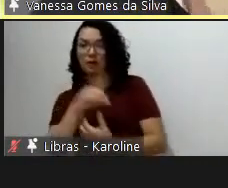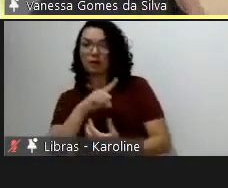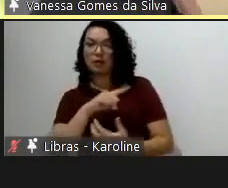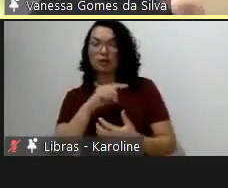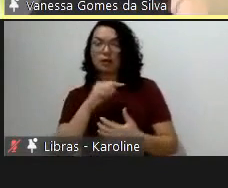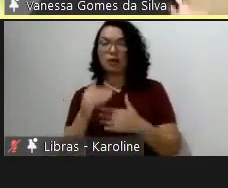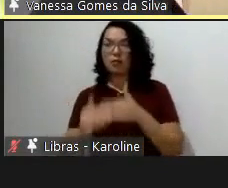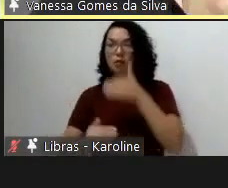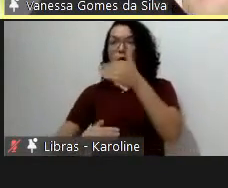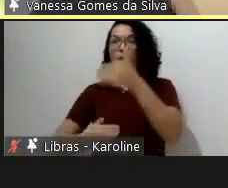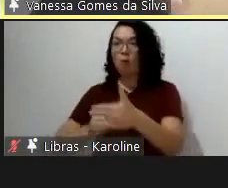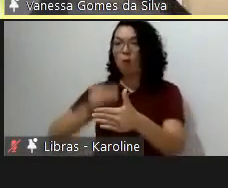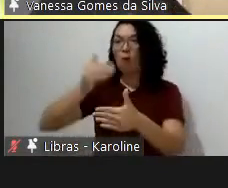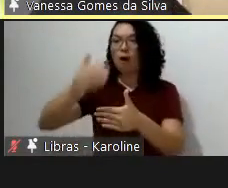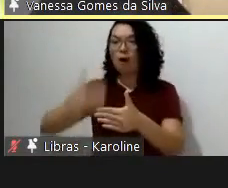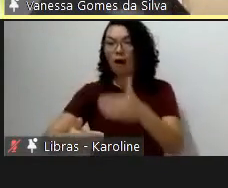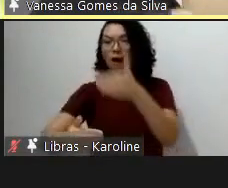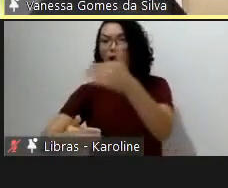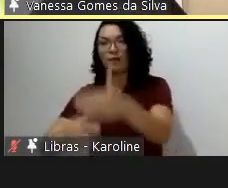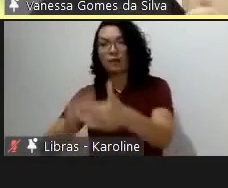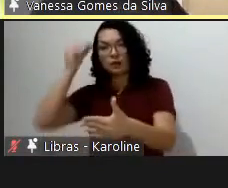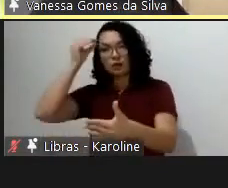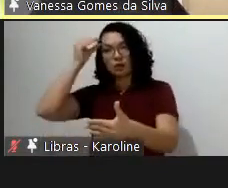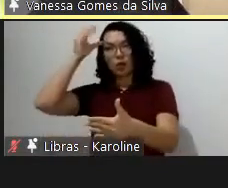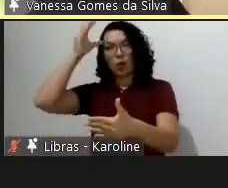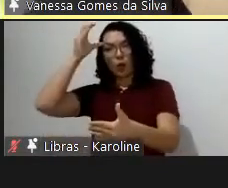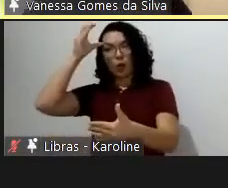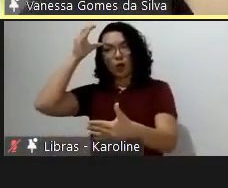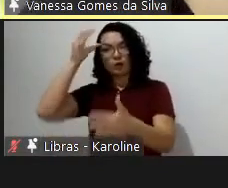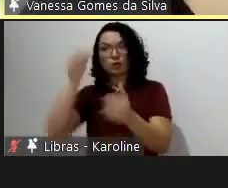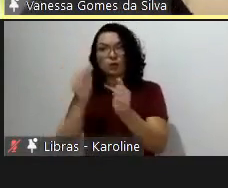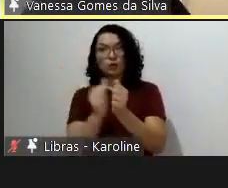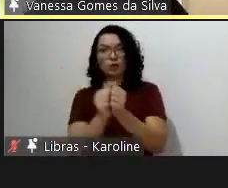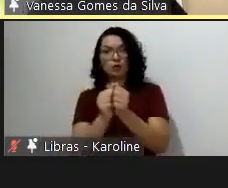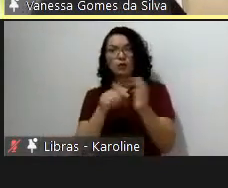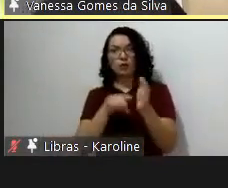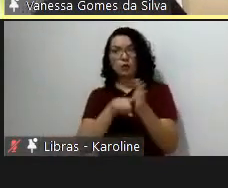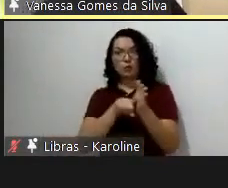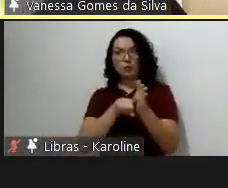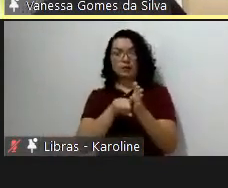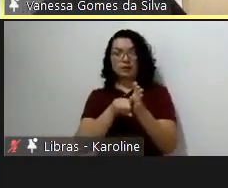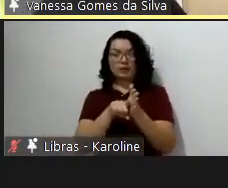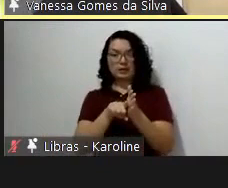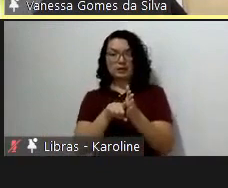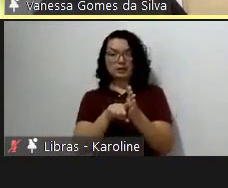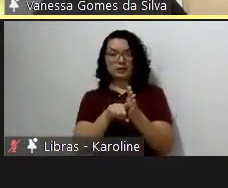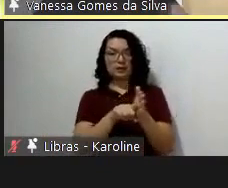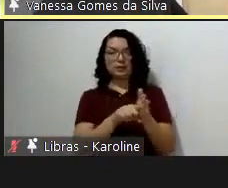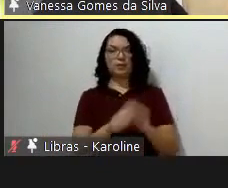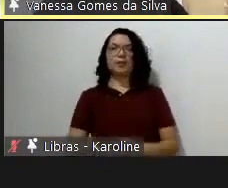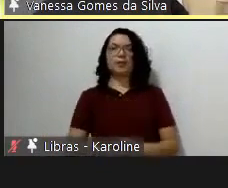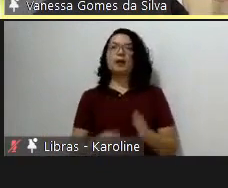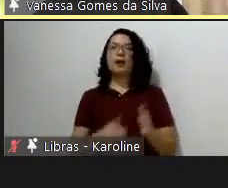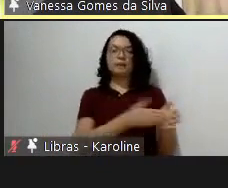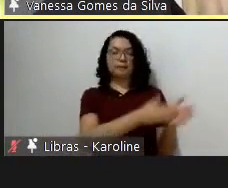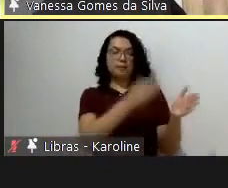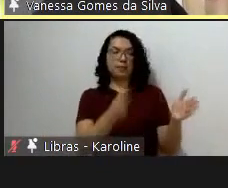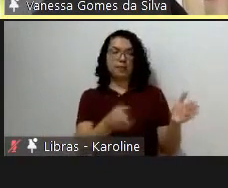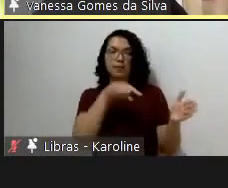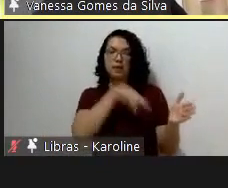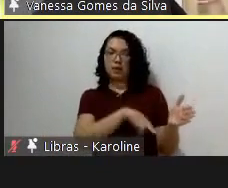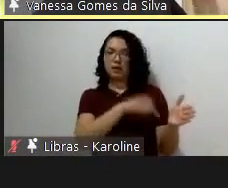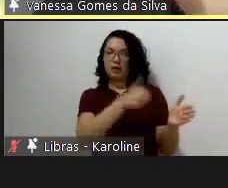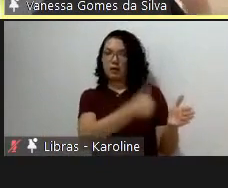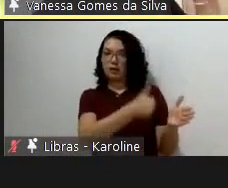de conhecimento e de pesquisa e como que a gente conseguia rebater isso dentro de sala de aula. Bom, no começo, fase 1,